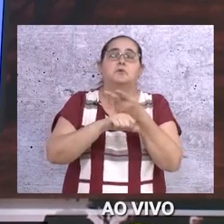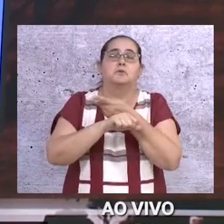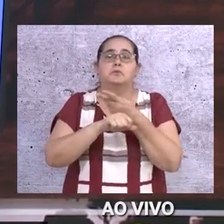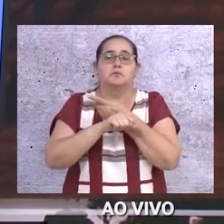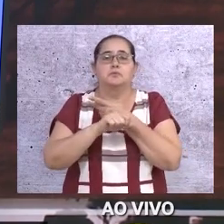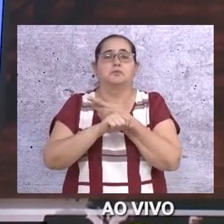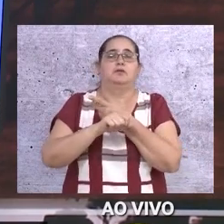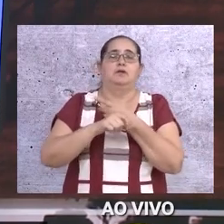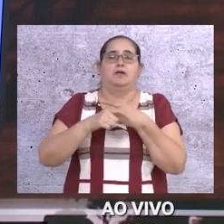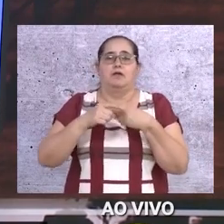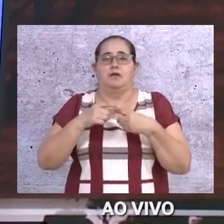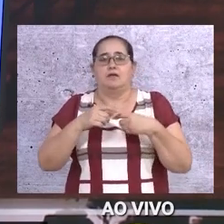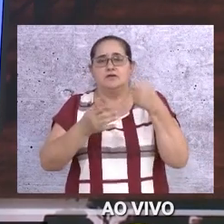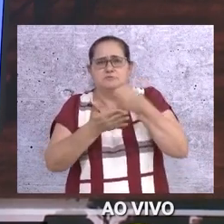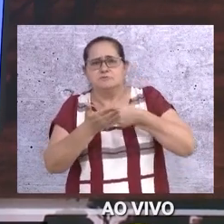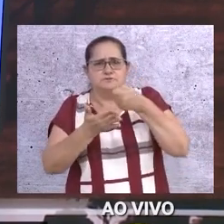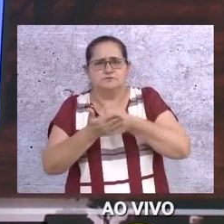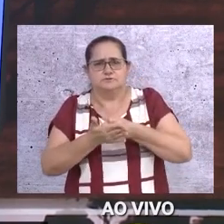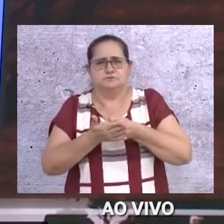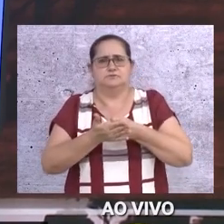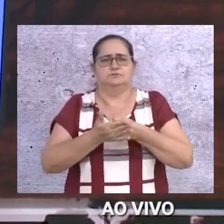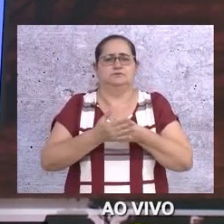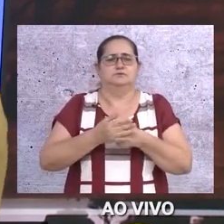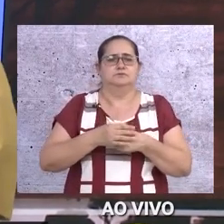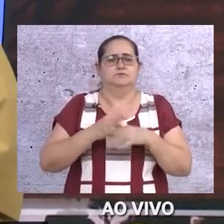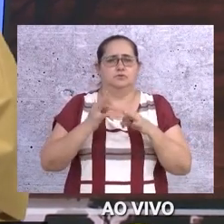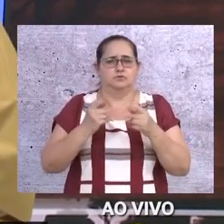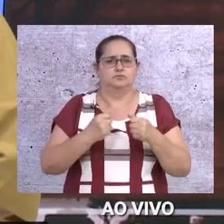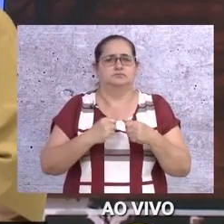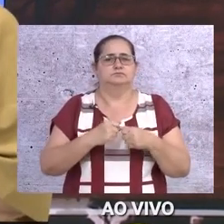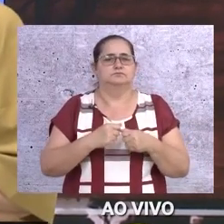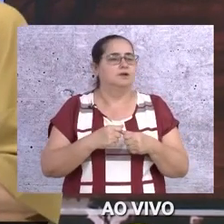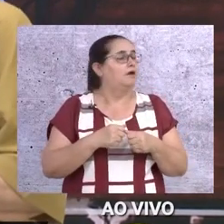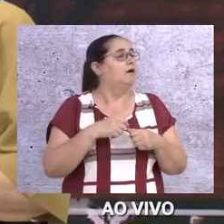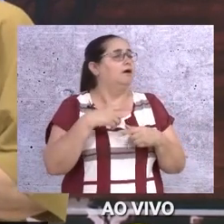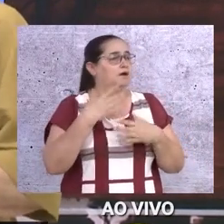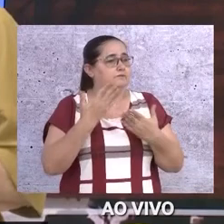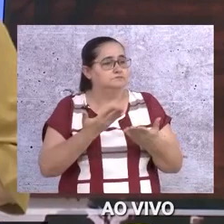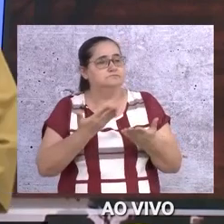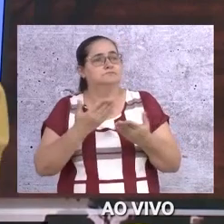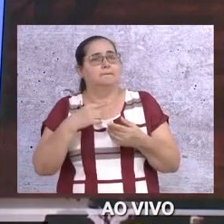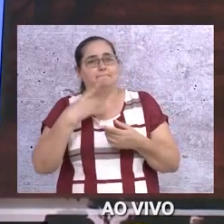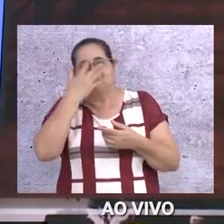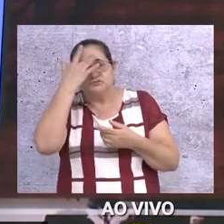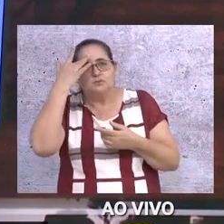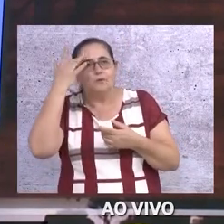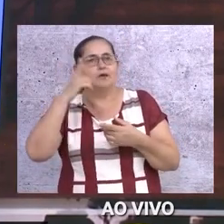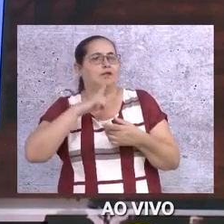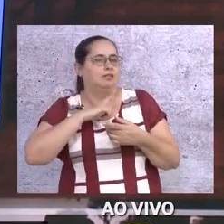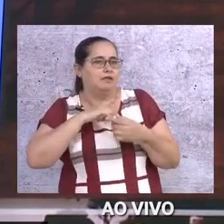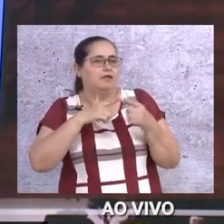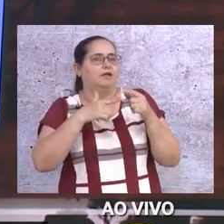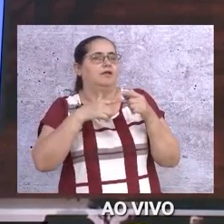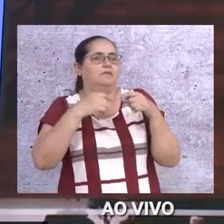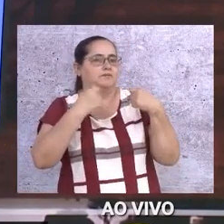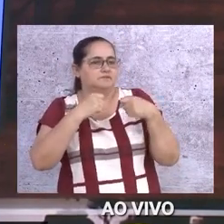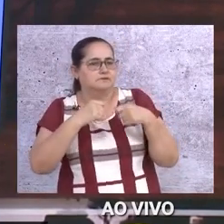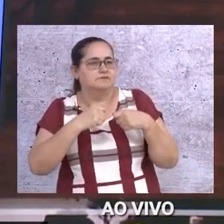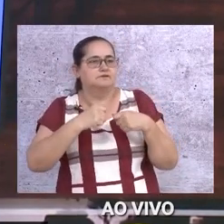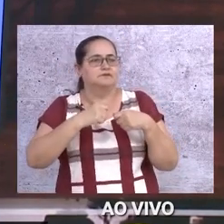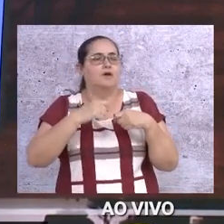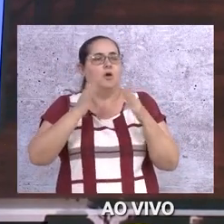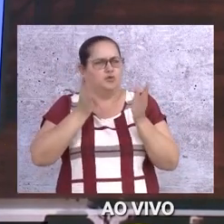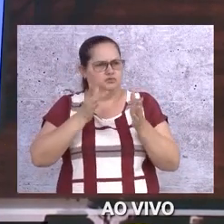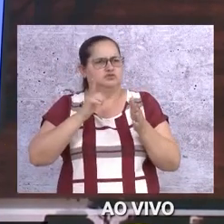suprir e cobrar quando há necessidade. Os cidadãos, cidadãs que têm essa questão de necessidades especiais,